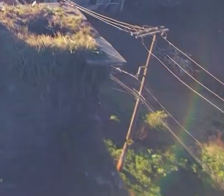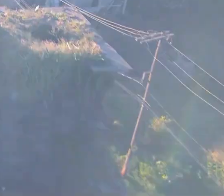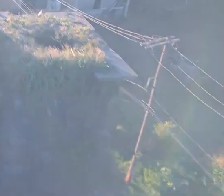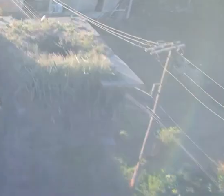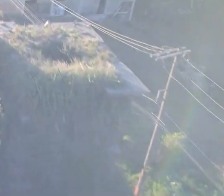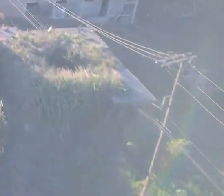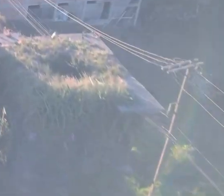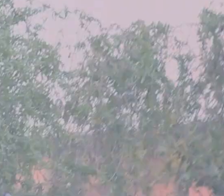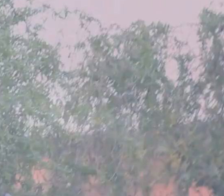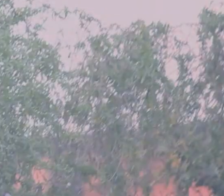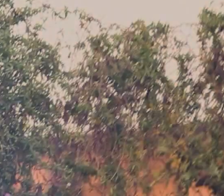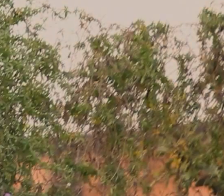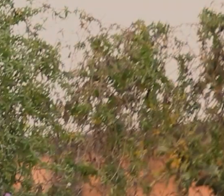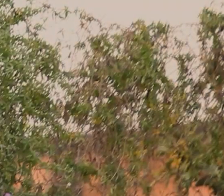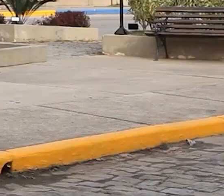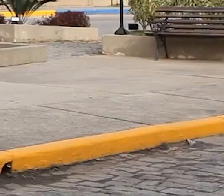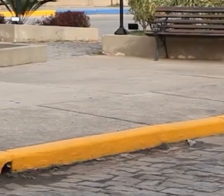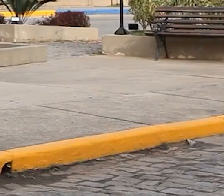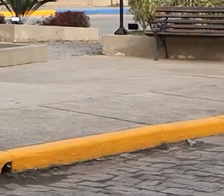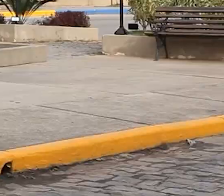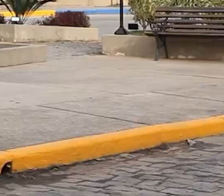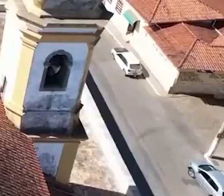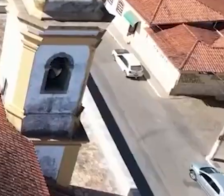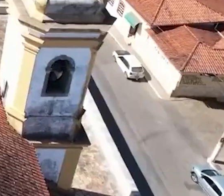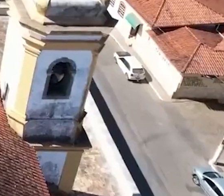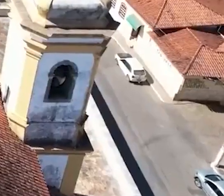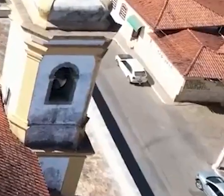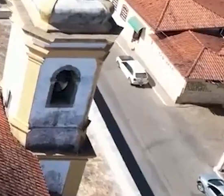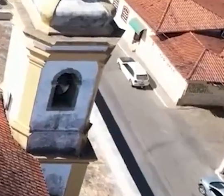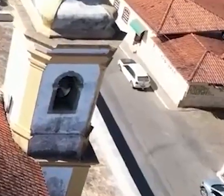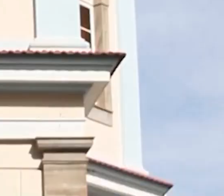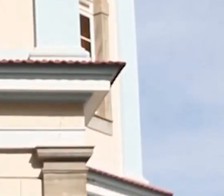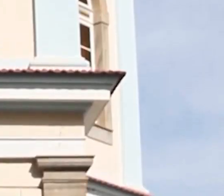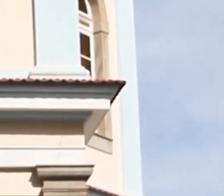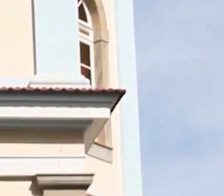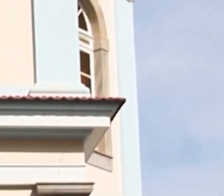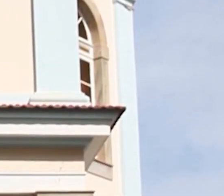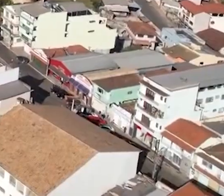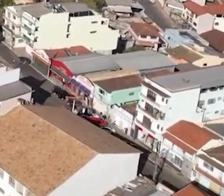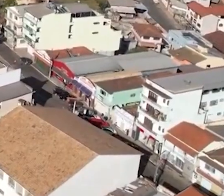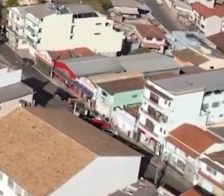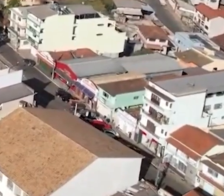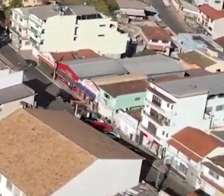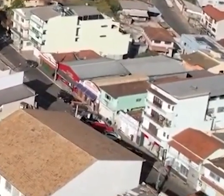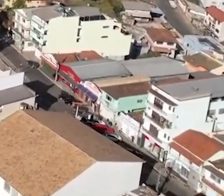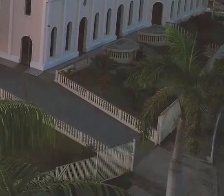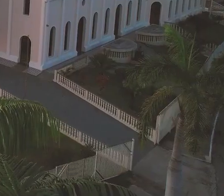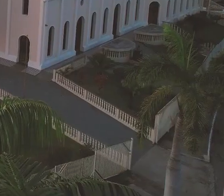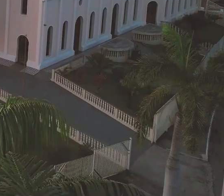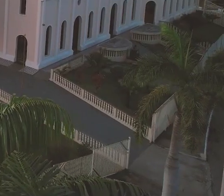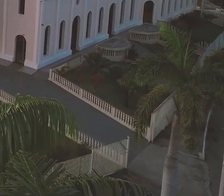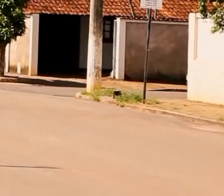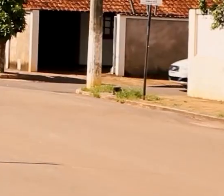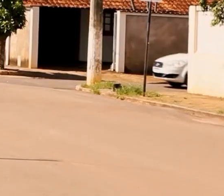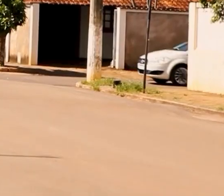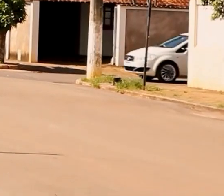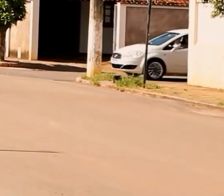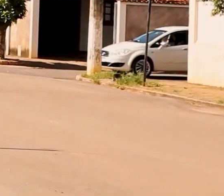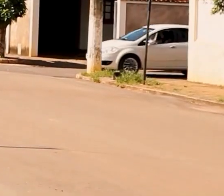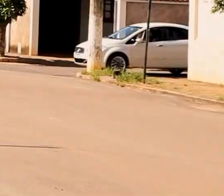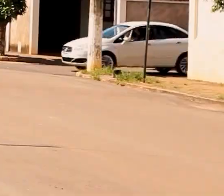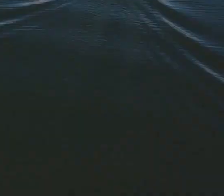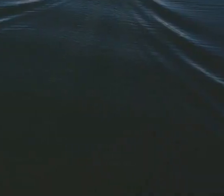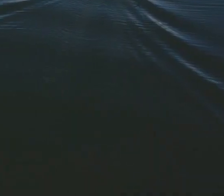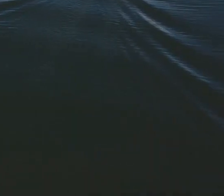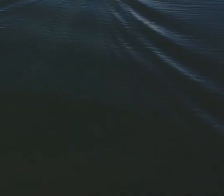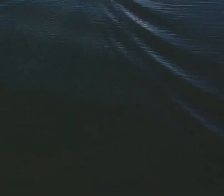Geseaba, julho de 2022. Macuco, São Brás do Sul, Açui, Cantagalo, agosto de 2022. Entre Rios de Minas,